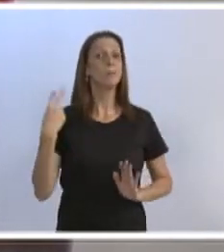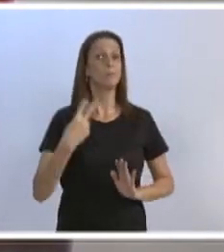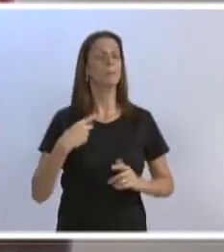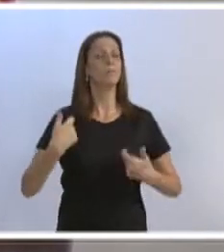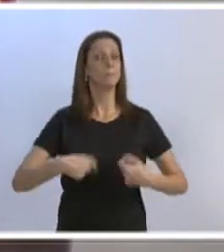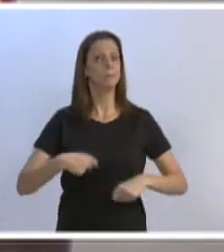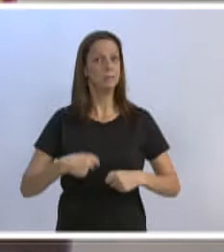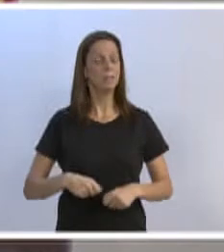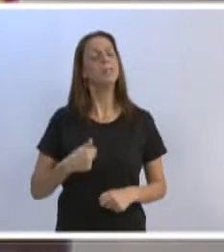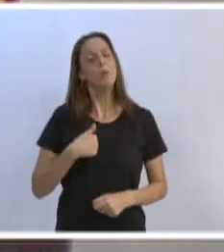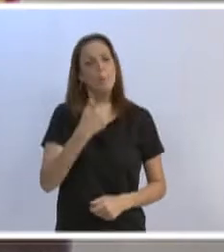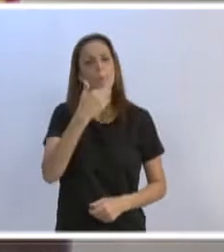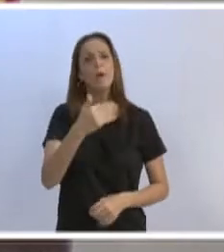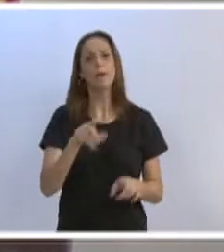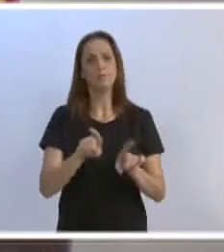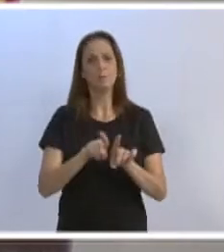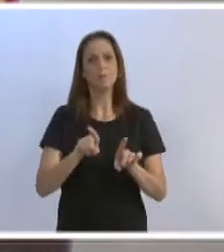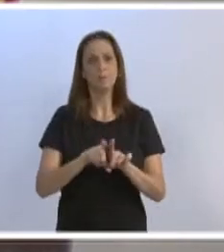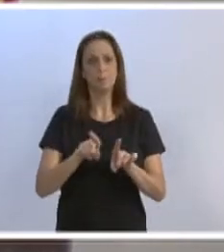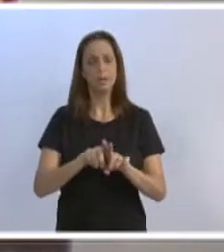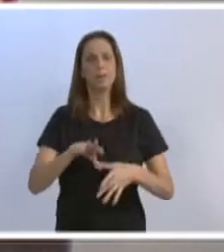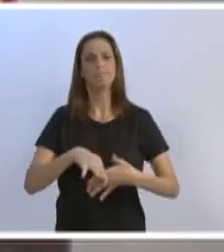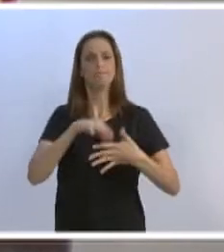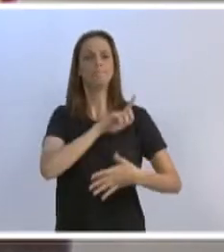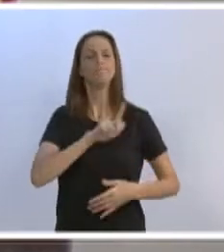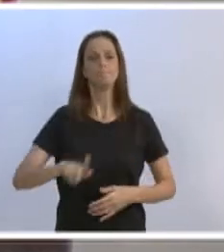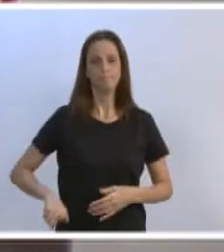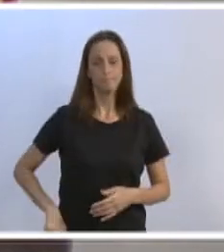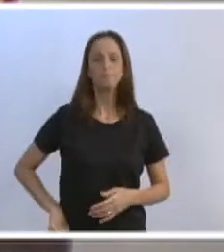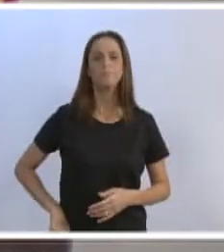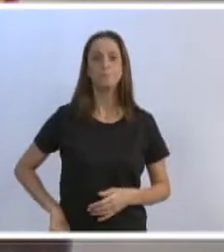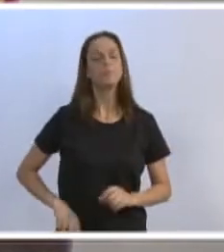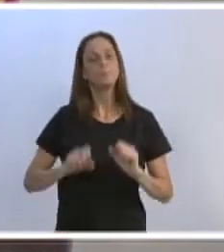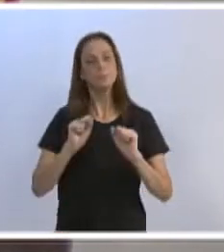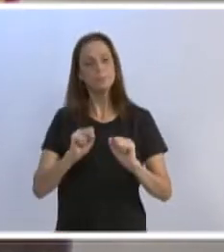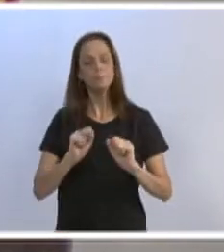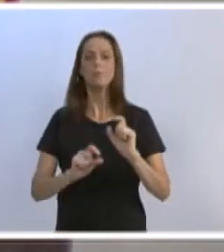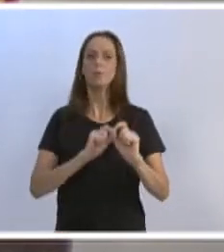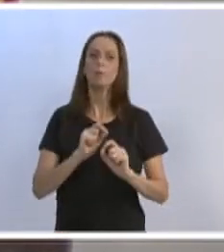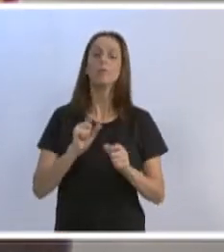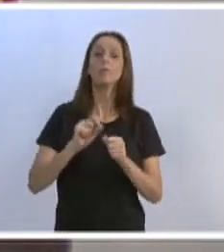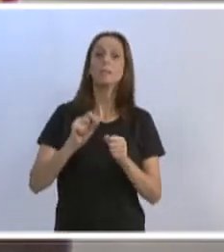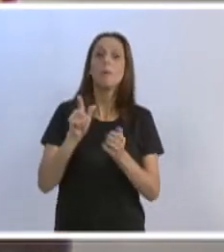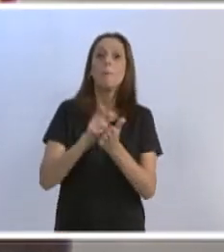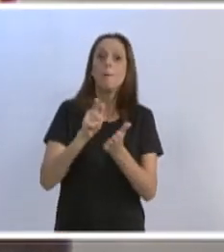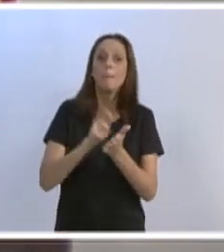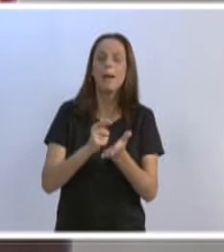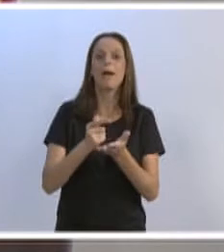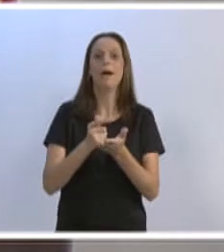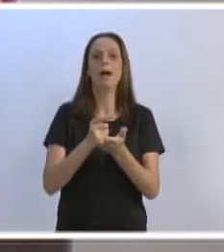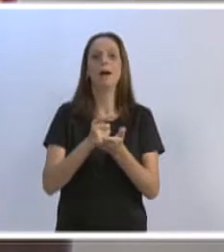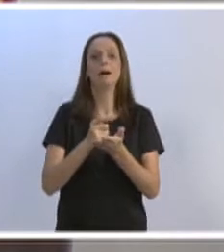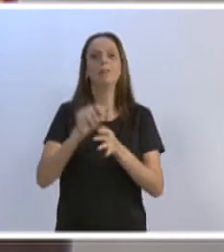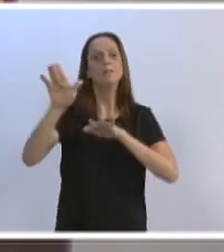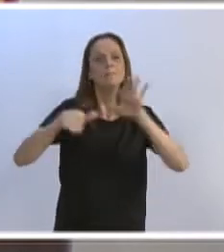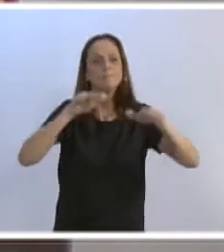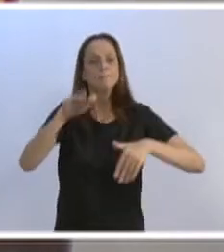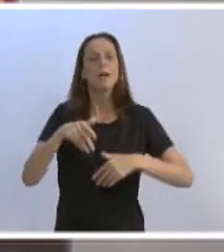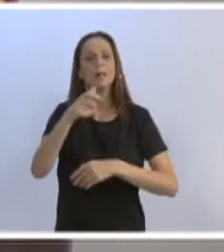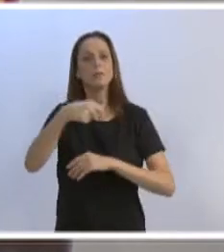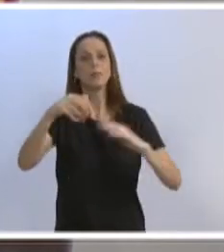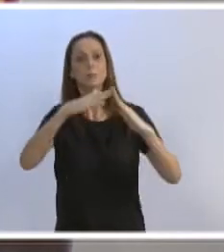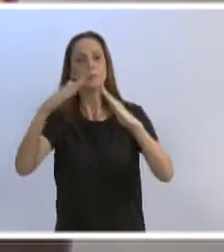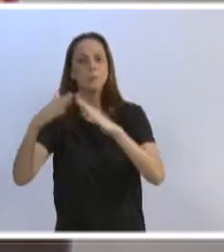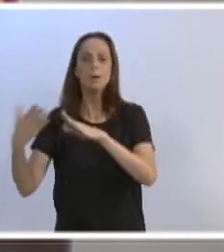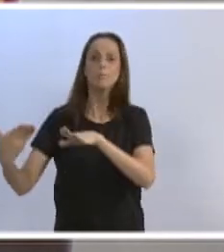solicito a vossa excelência, líder do governo, que nós fizermos aí talvez um panfleto, uma audiência pública com as associações de moradores,